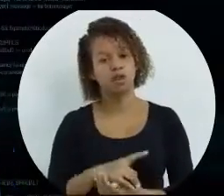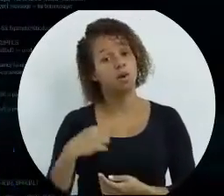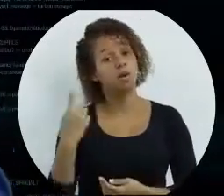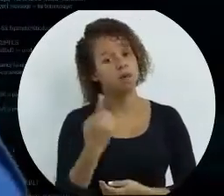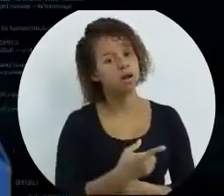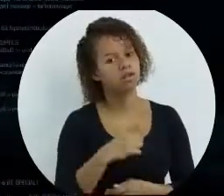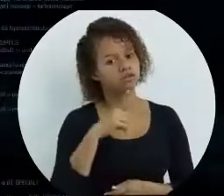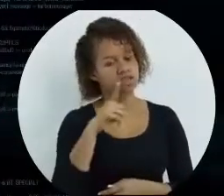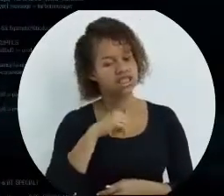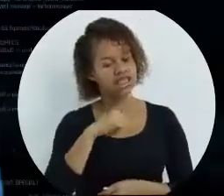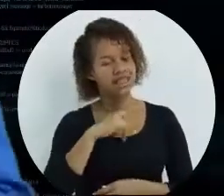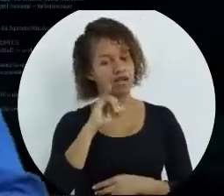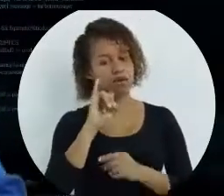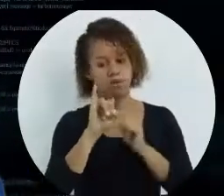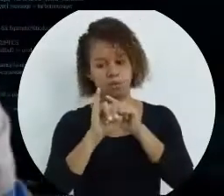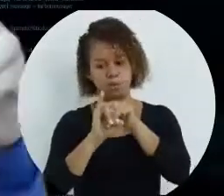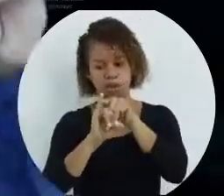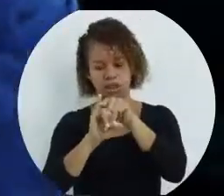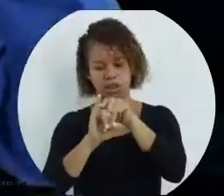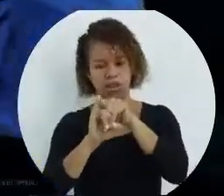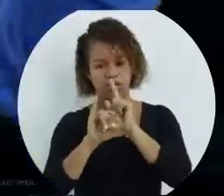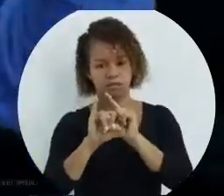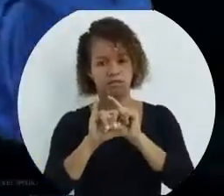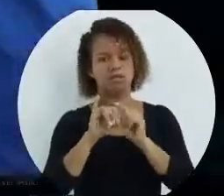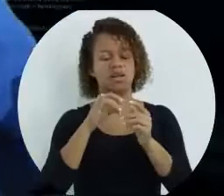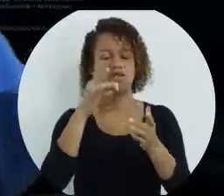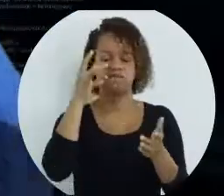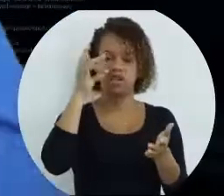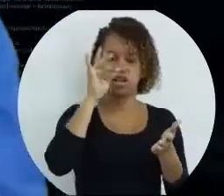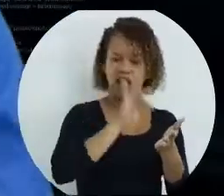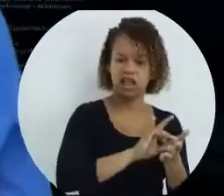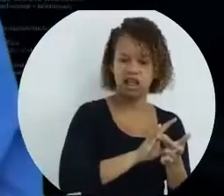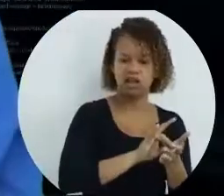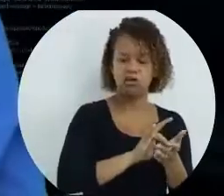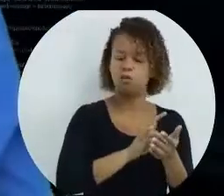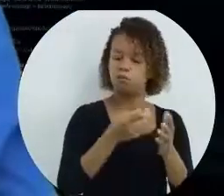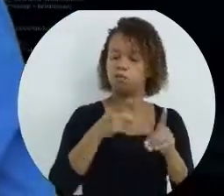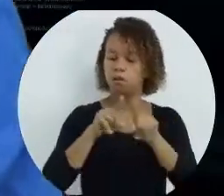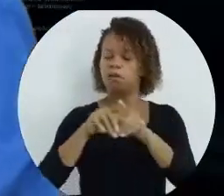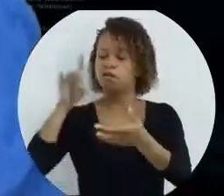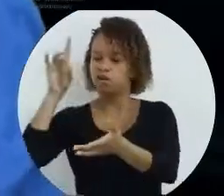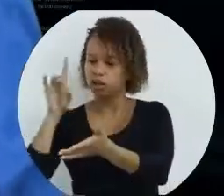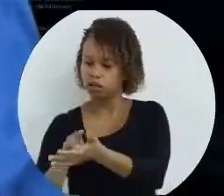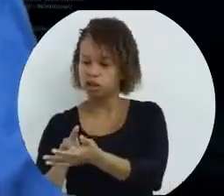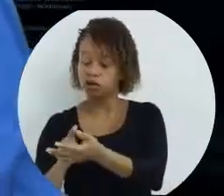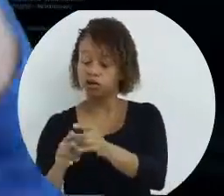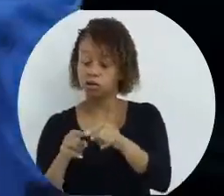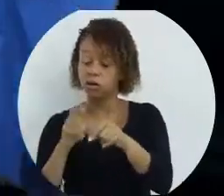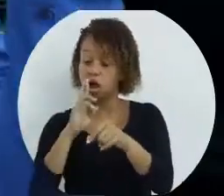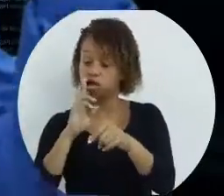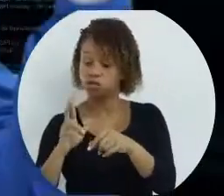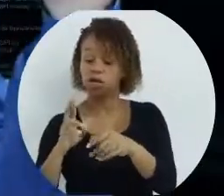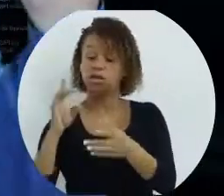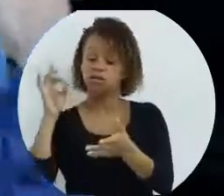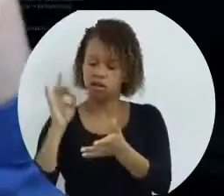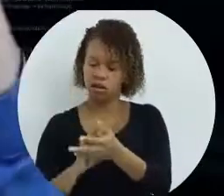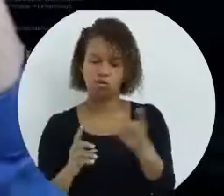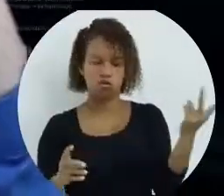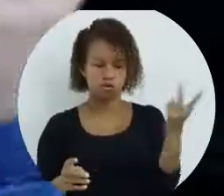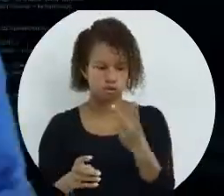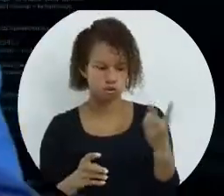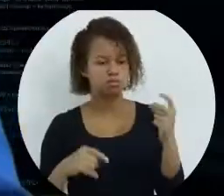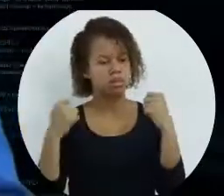quando você tem o i, aí você tem verdadeiro e verdadeiro. Então, para dar verdadeiro, os dois